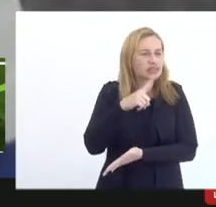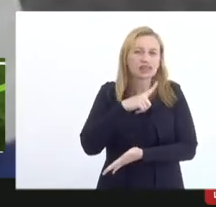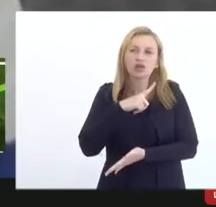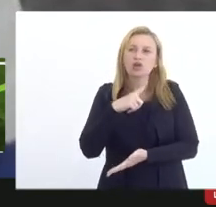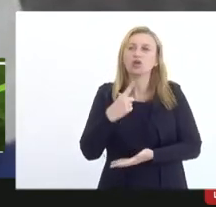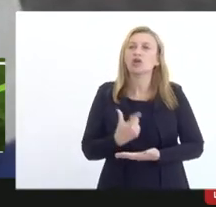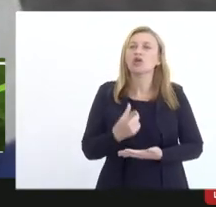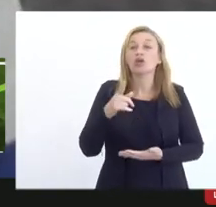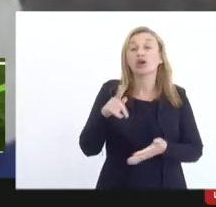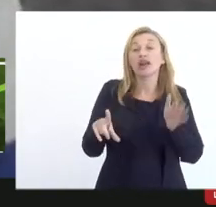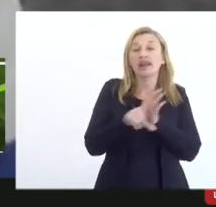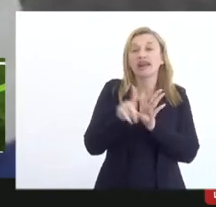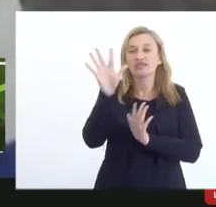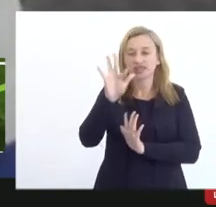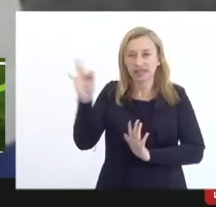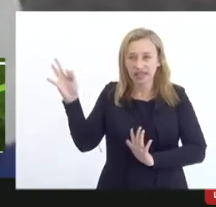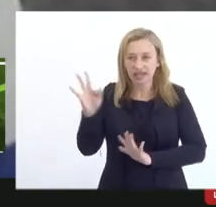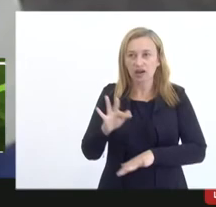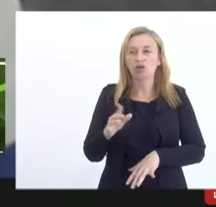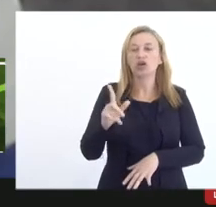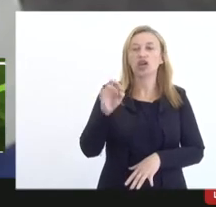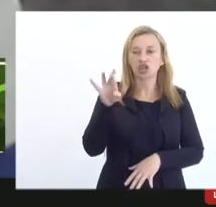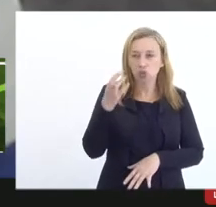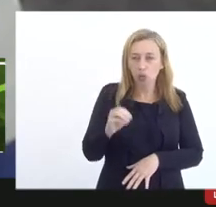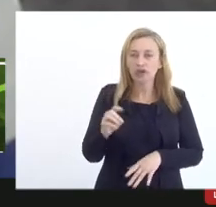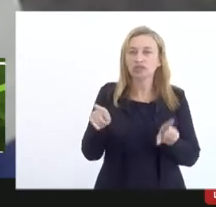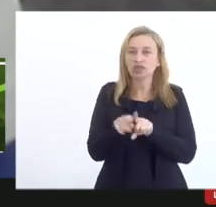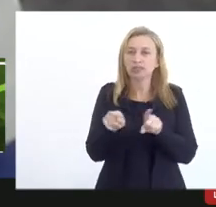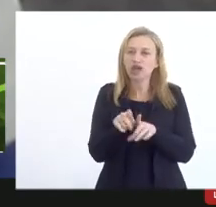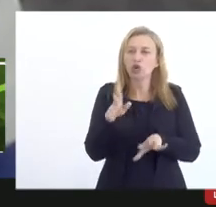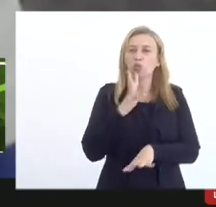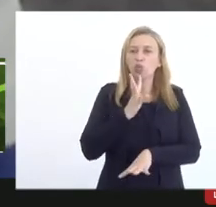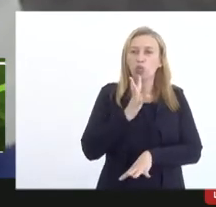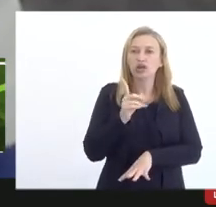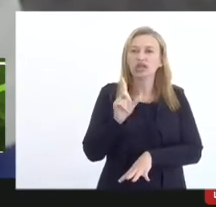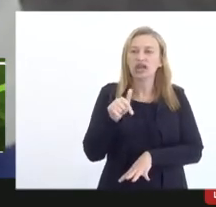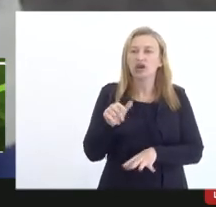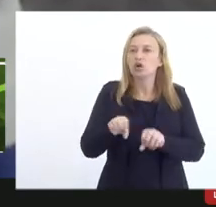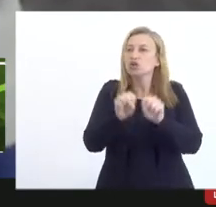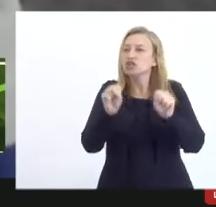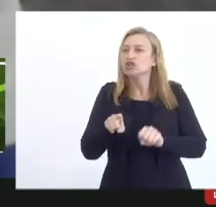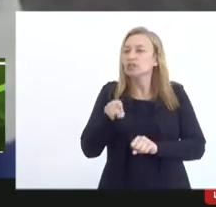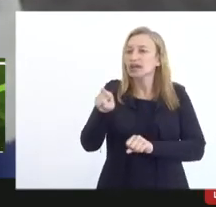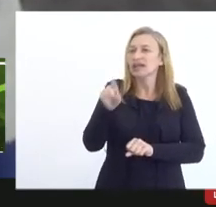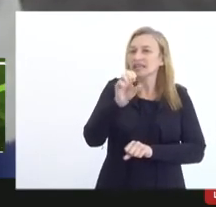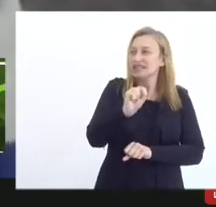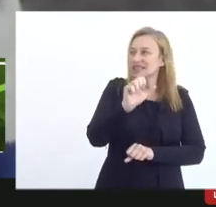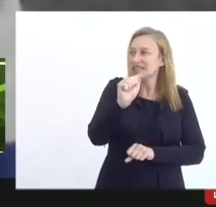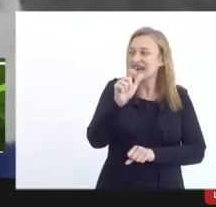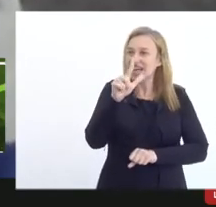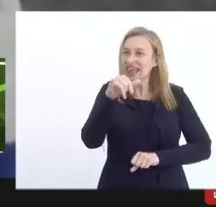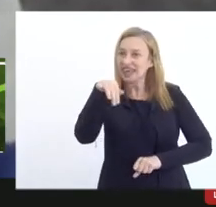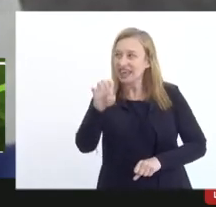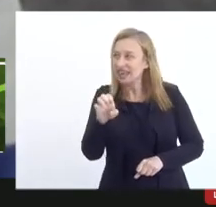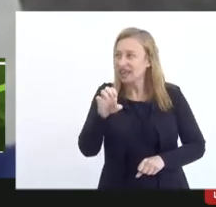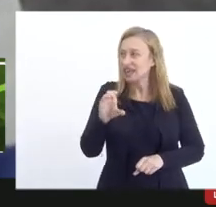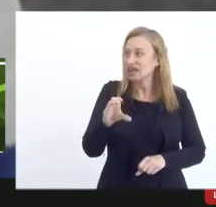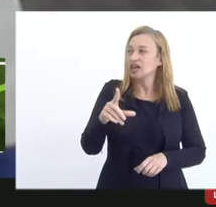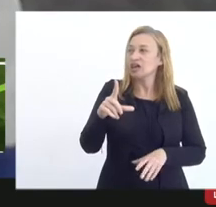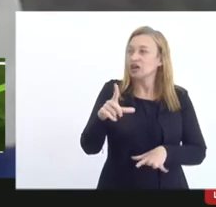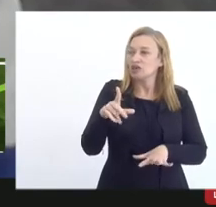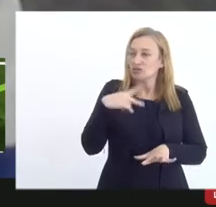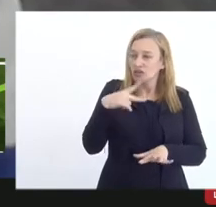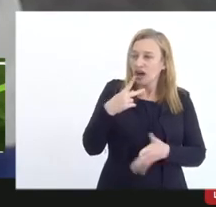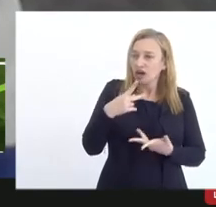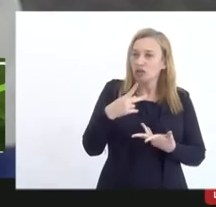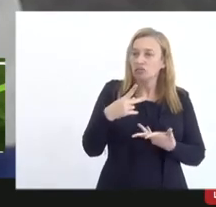a lei federal a Rouanet que o Eduardo também conhece que tem um sistema lá que é o Salic e que eu trago uma sugestão